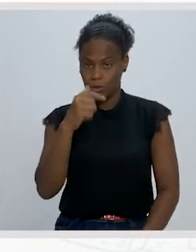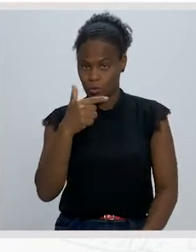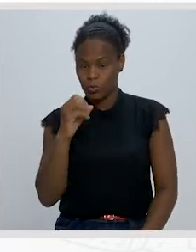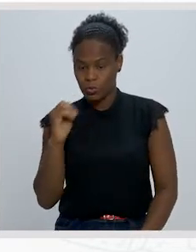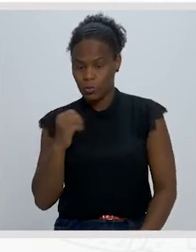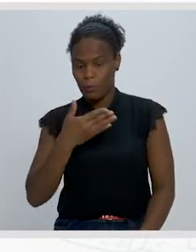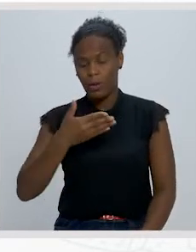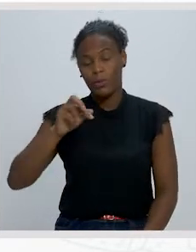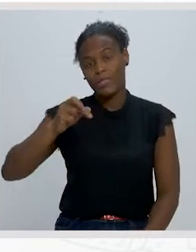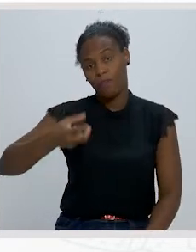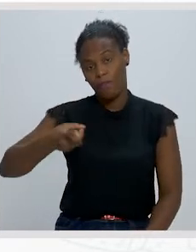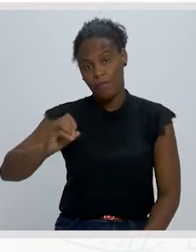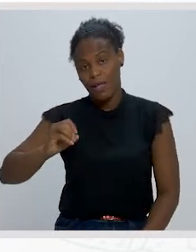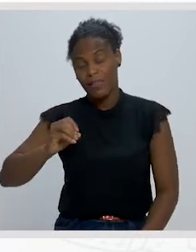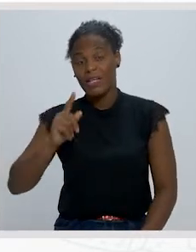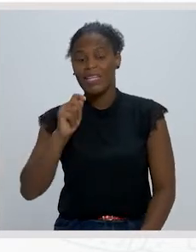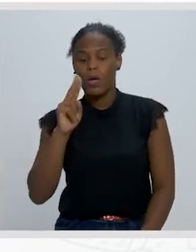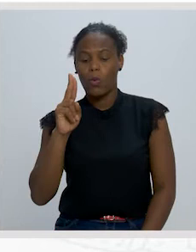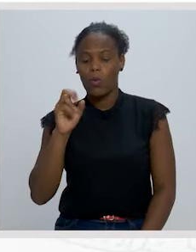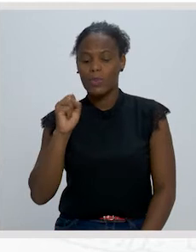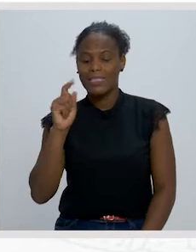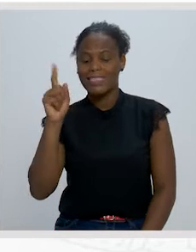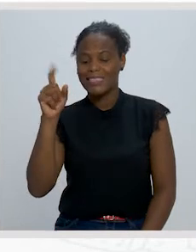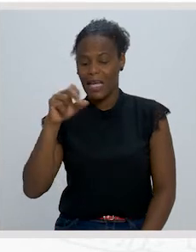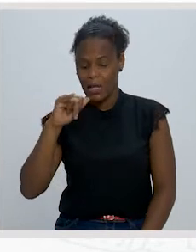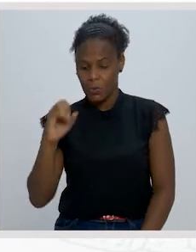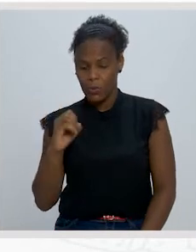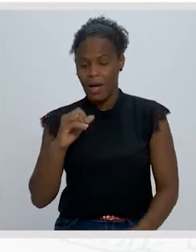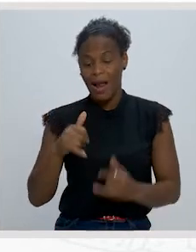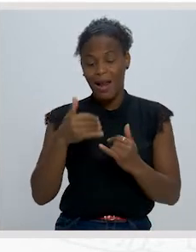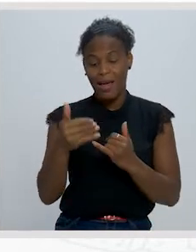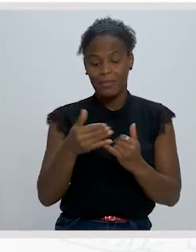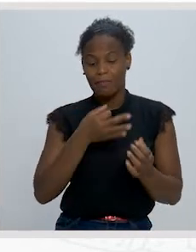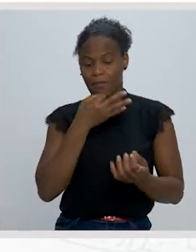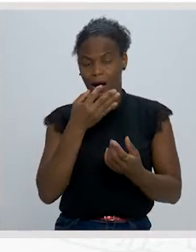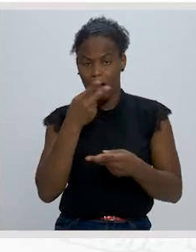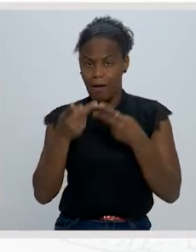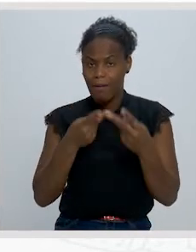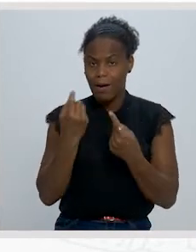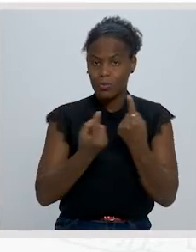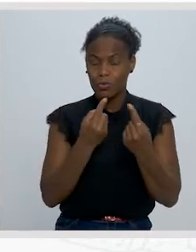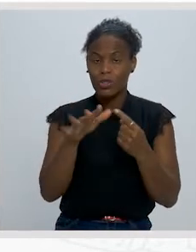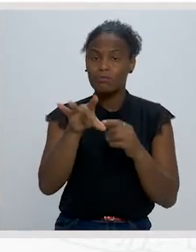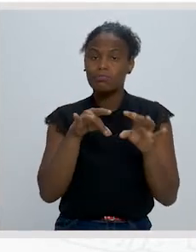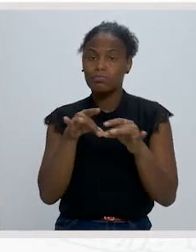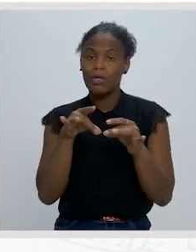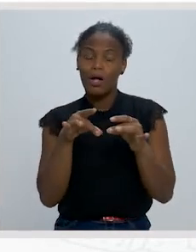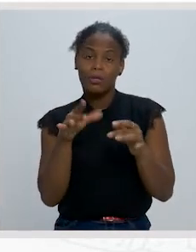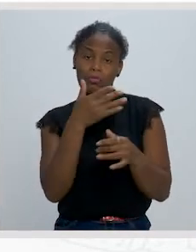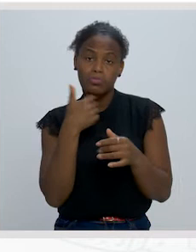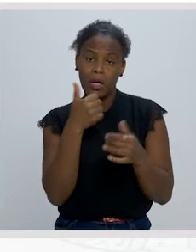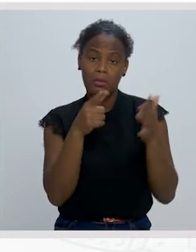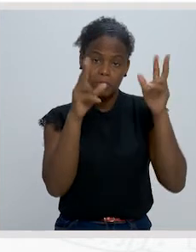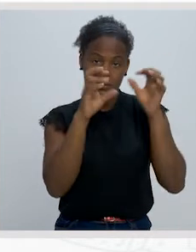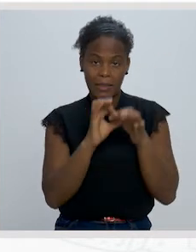1890, de Eugênio de Castro, além de esplanar algumas das opções estilísticas referidas por